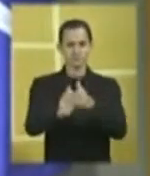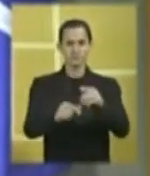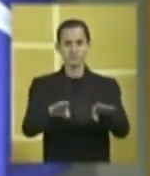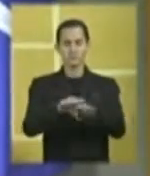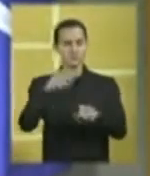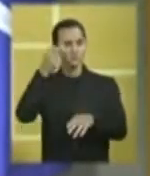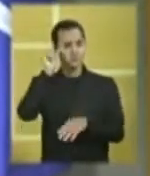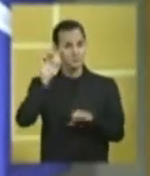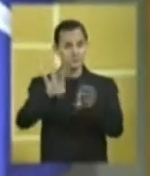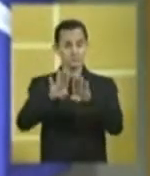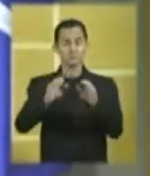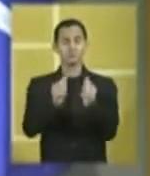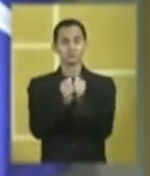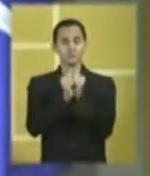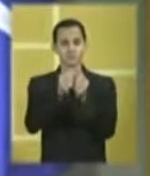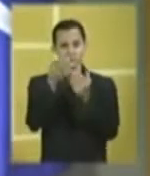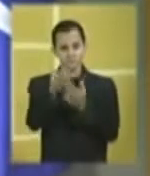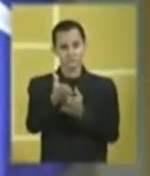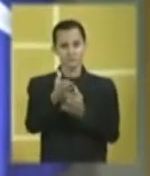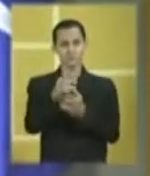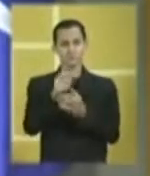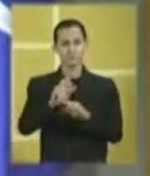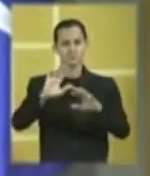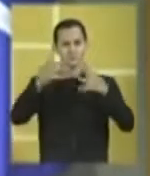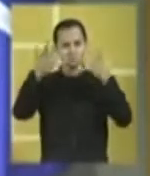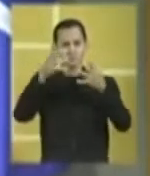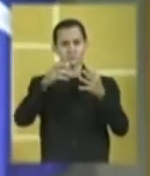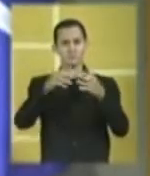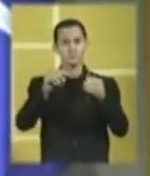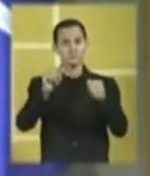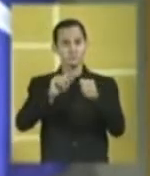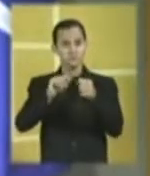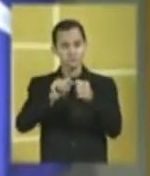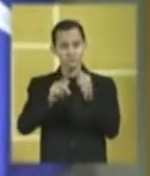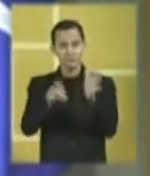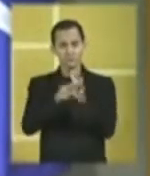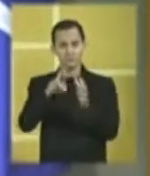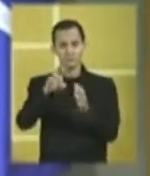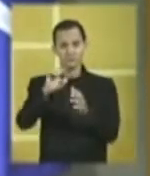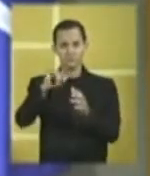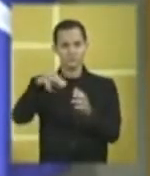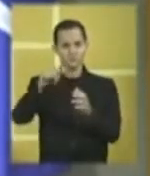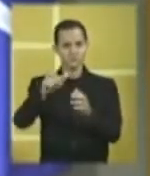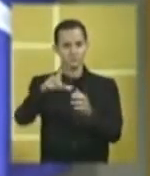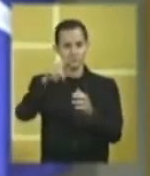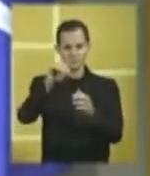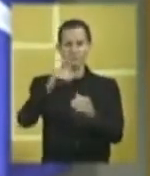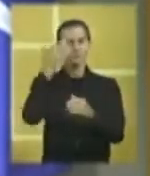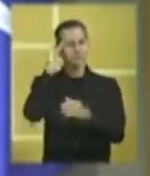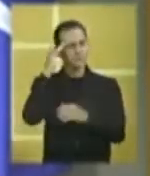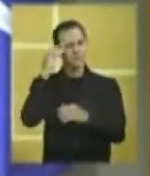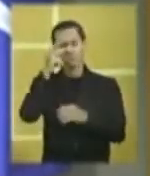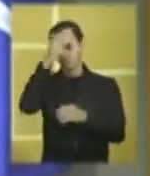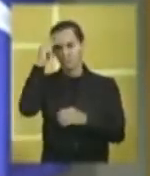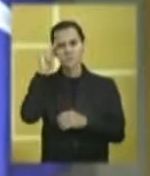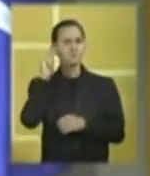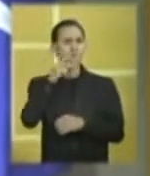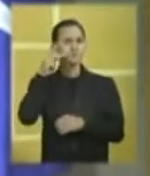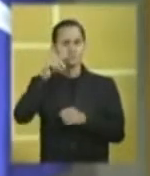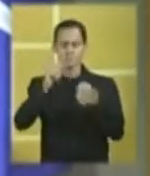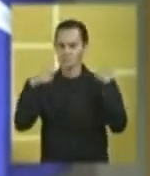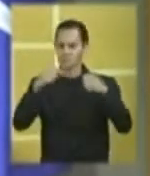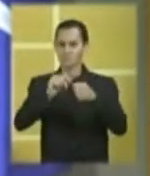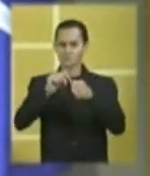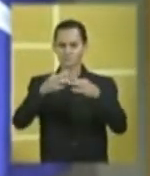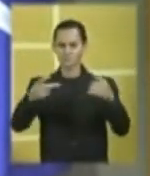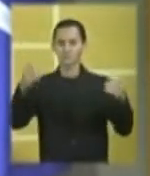e ontem também estive com você também no evento promovido pelo Reinaldo. Eu acho que é isso que o homem público tem que ser feito, fazer